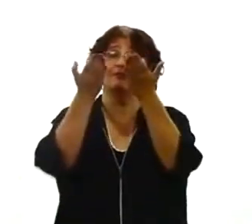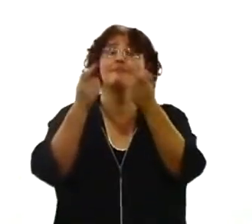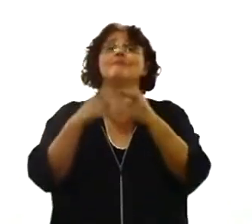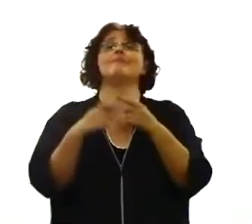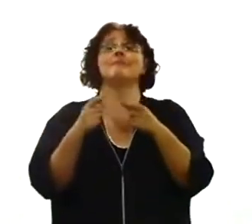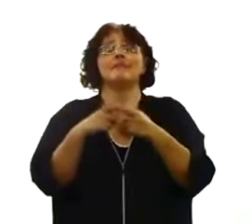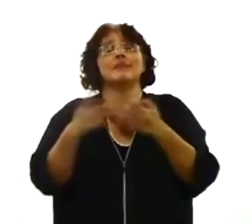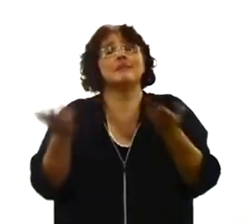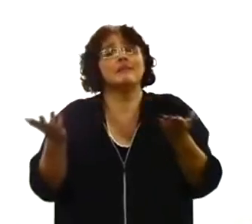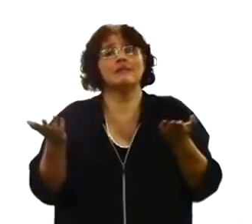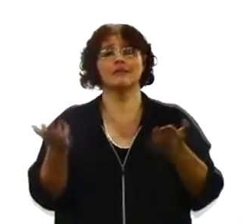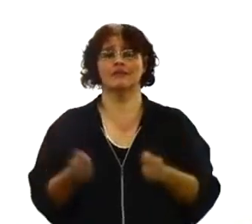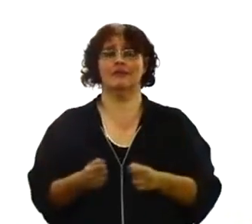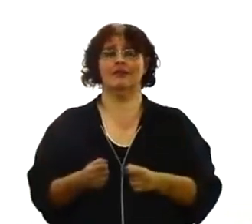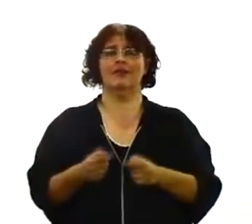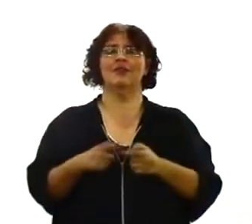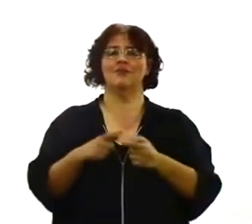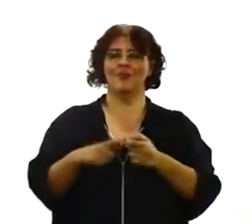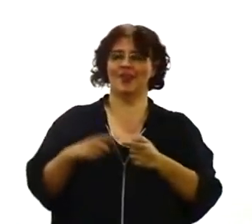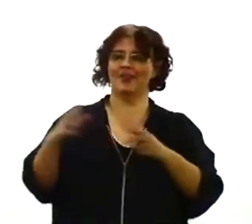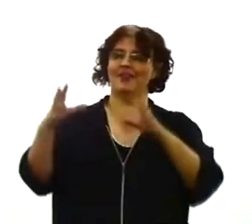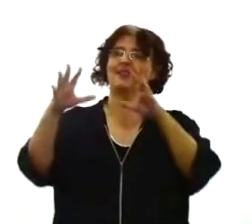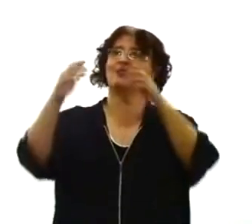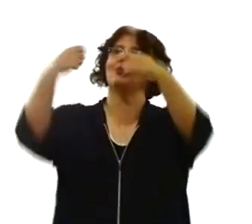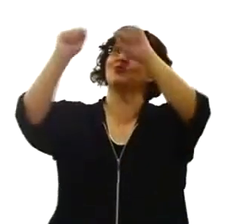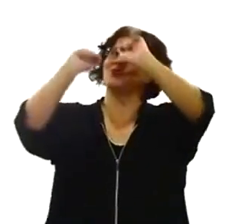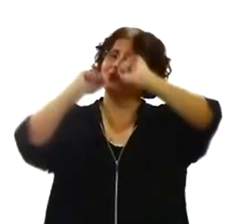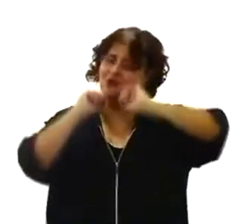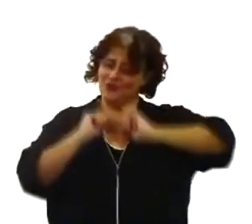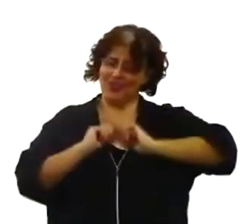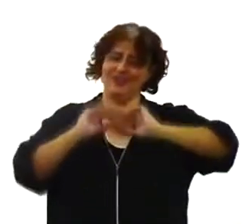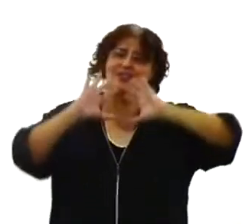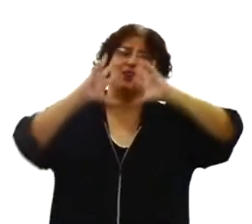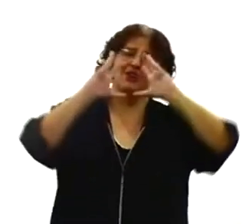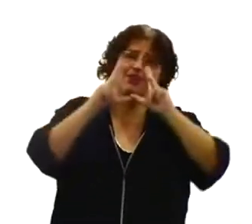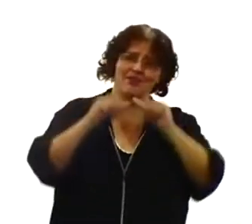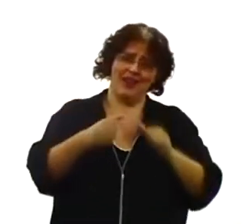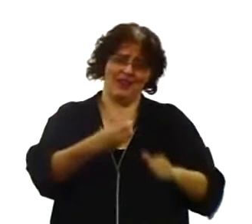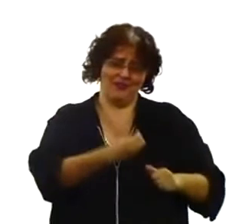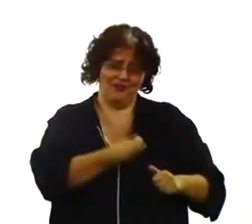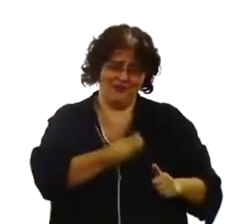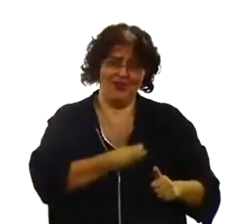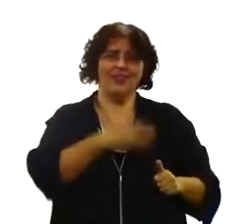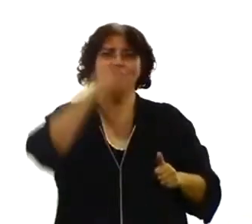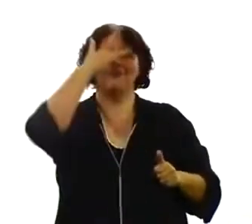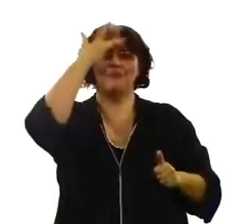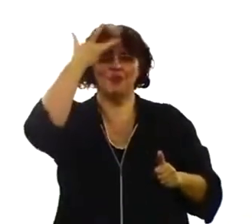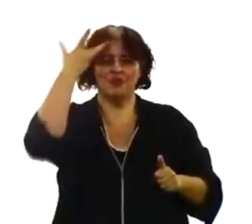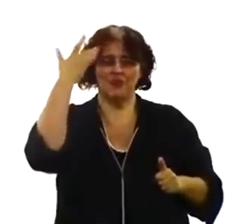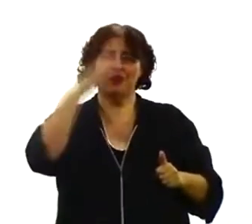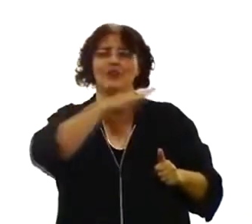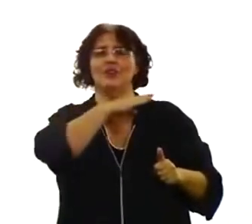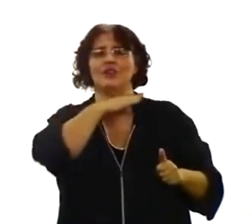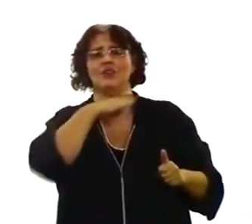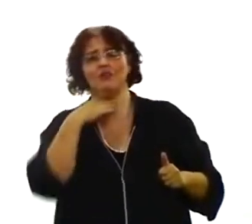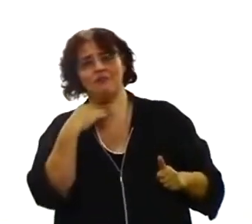aplicasse a vitória da vida sobre todos os que dormiam. Sobre os mortos. E se você é